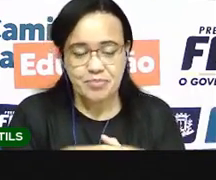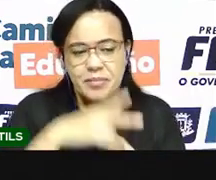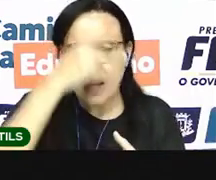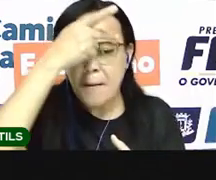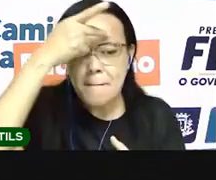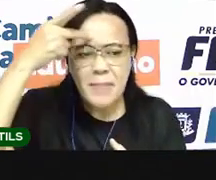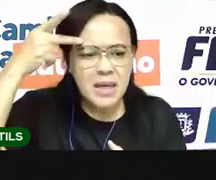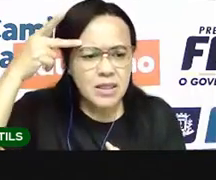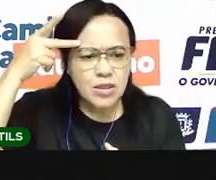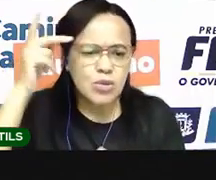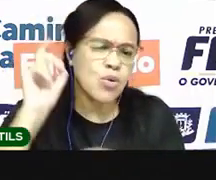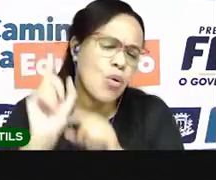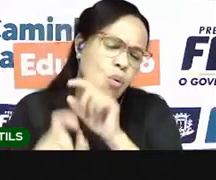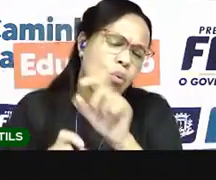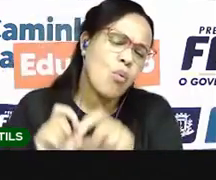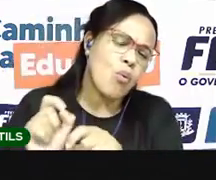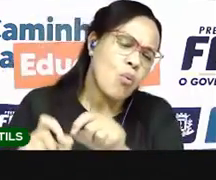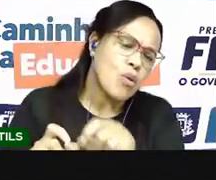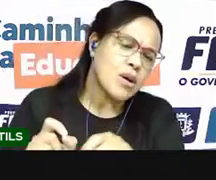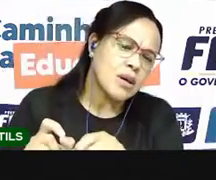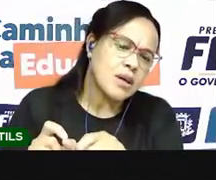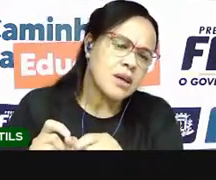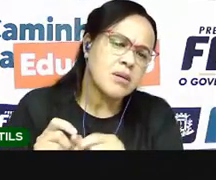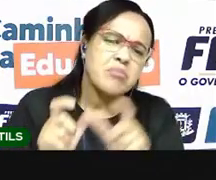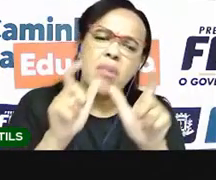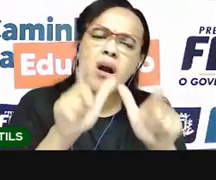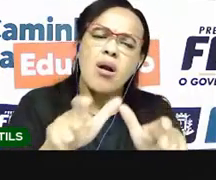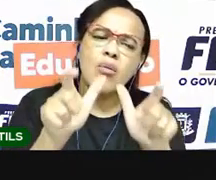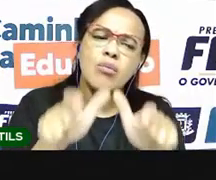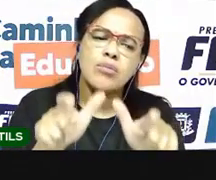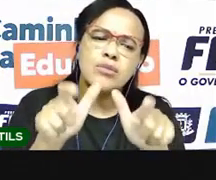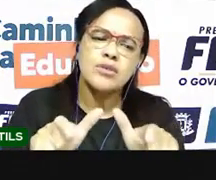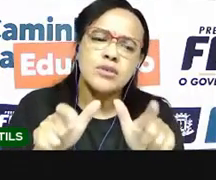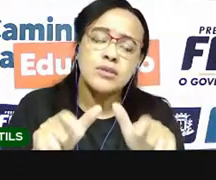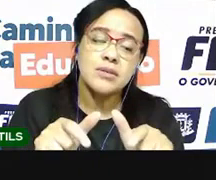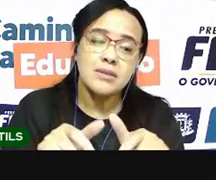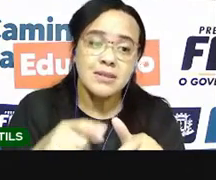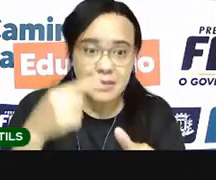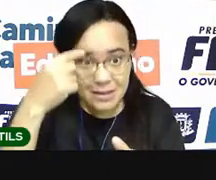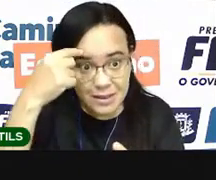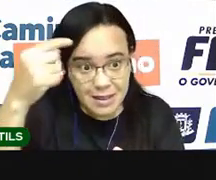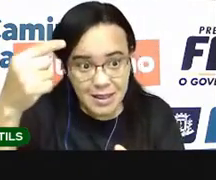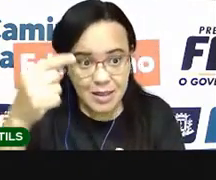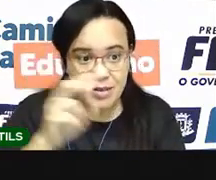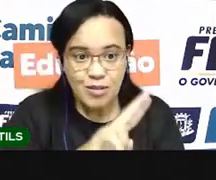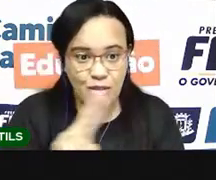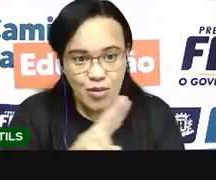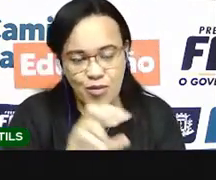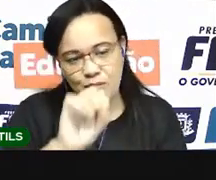Pessoas. Vou localizar aqui o nome de uma pessoa, ó. Iara.